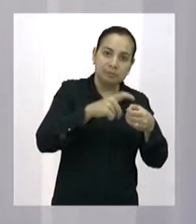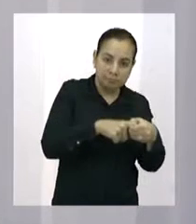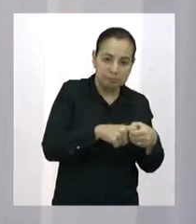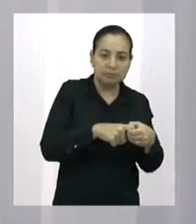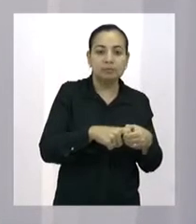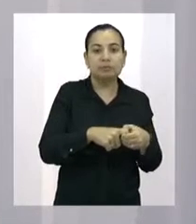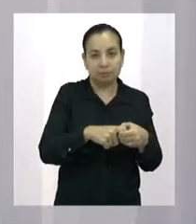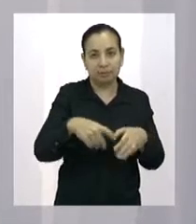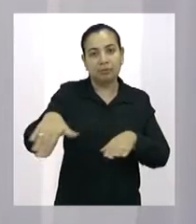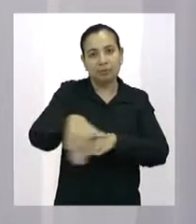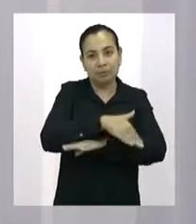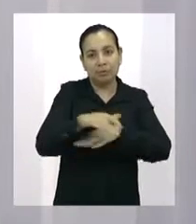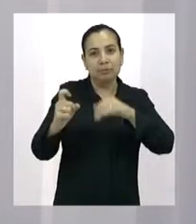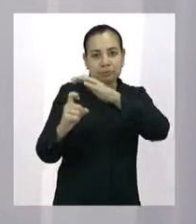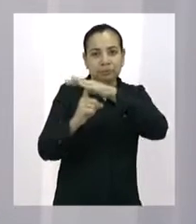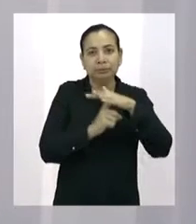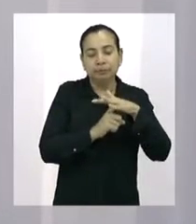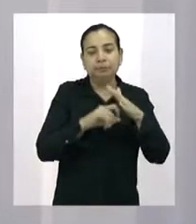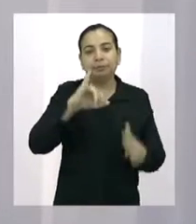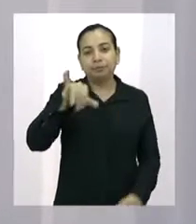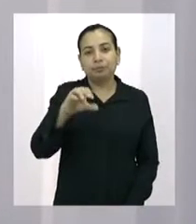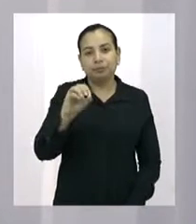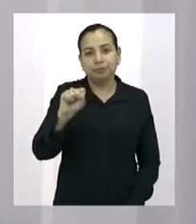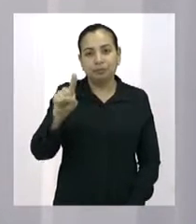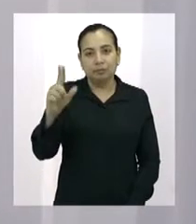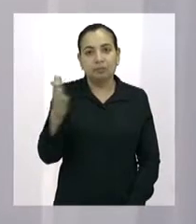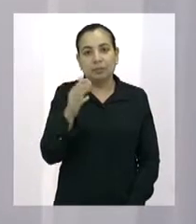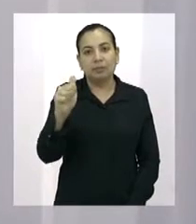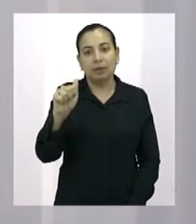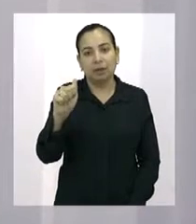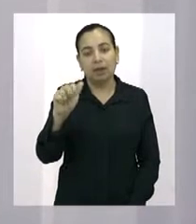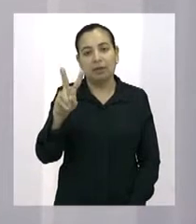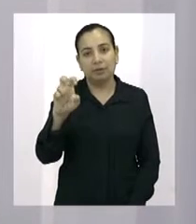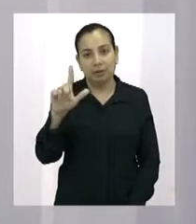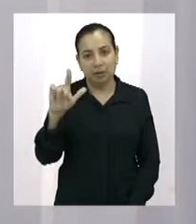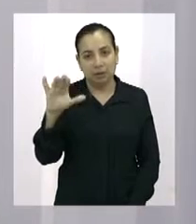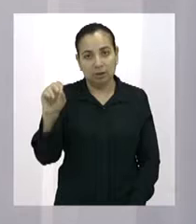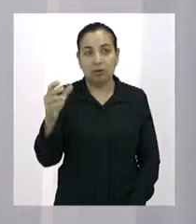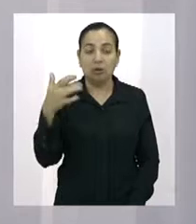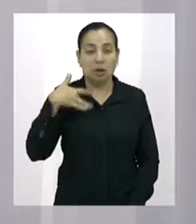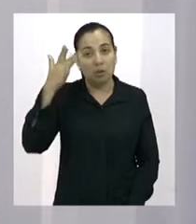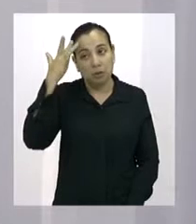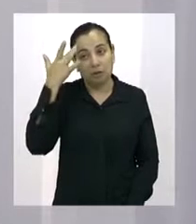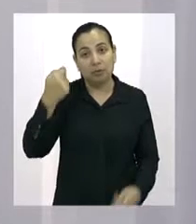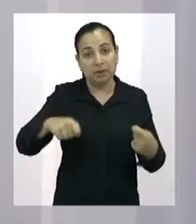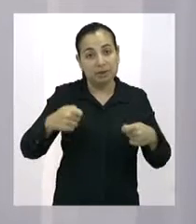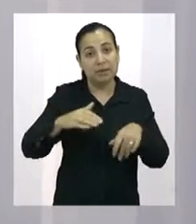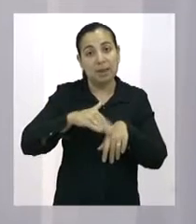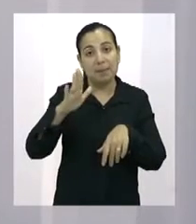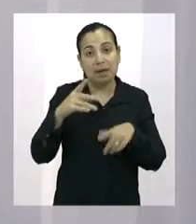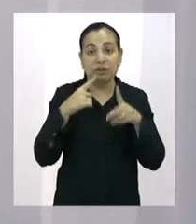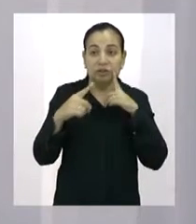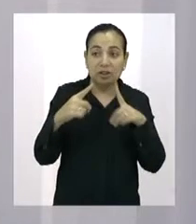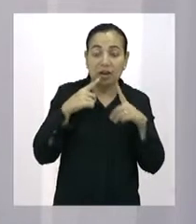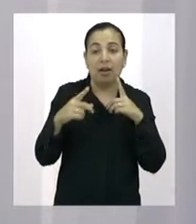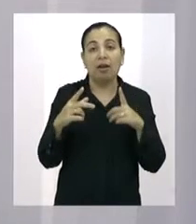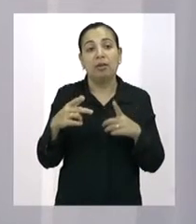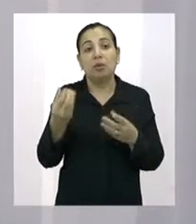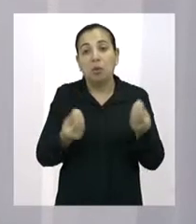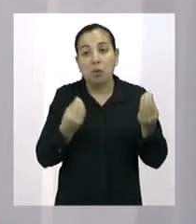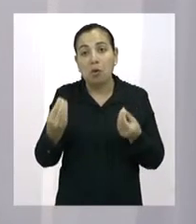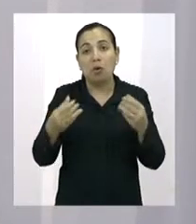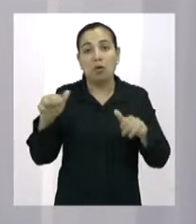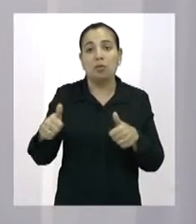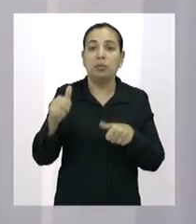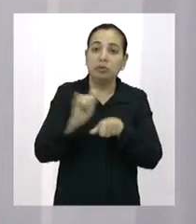deveria ter tido mais diálogo, mais jogo de cintura por parte do chefe do poder executivo. Quer dizer que no caso desse